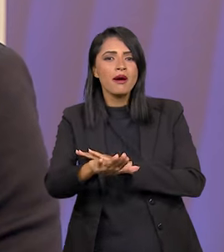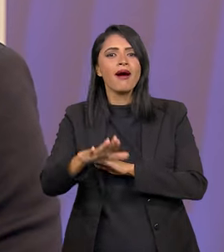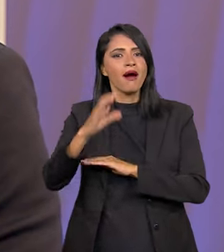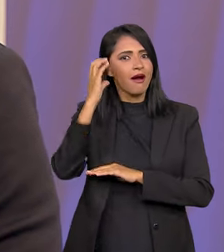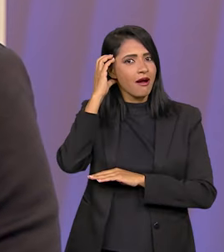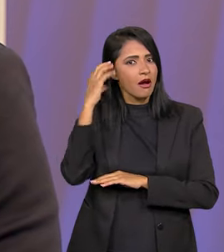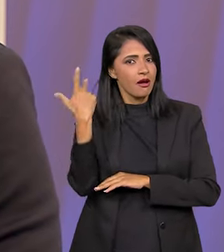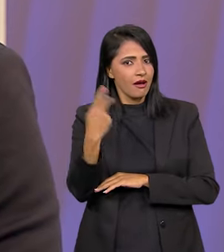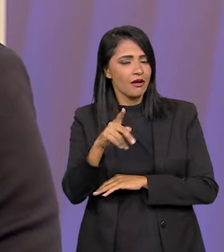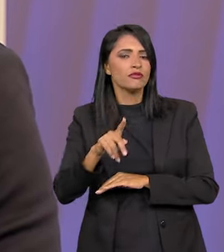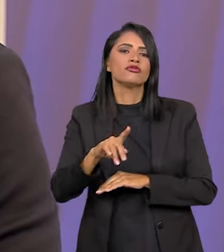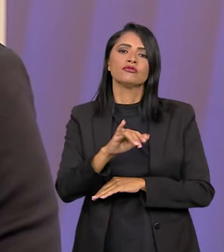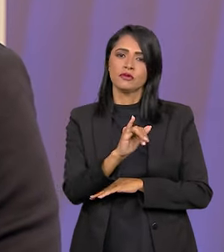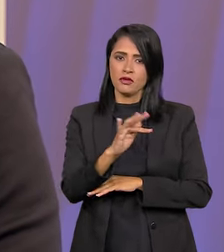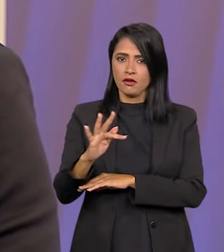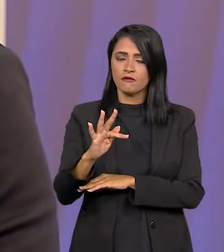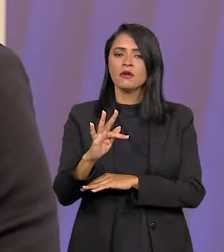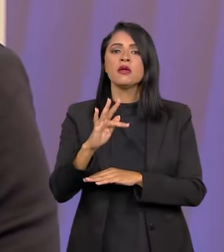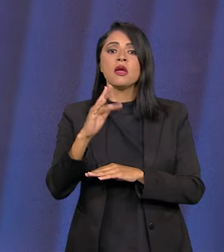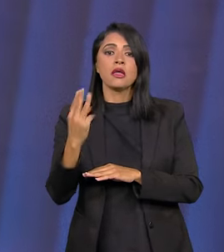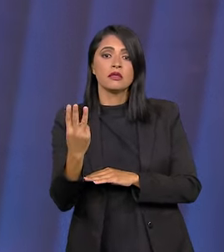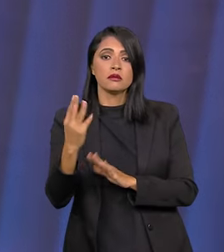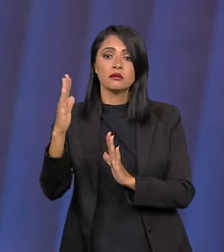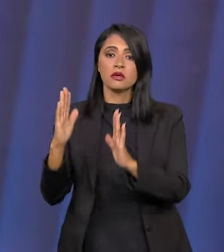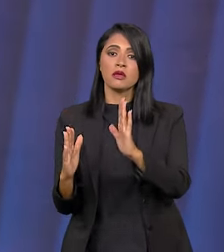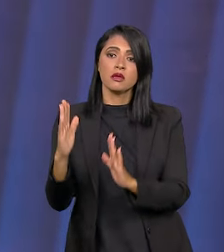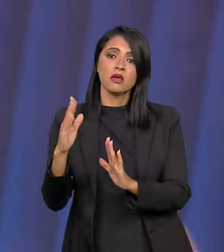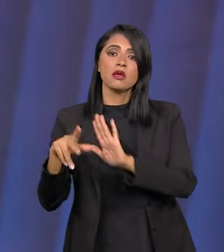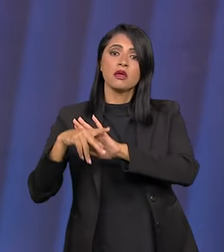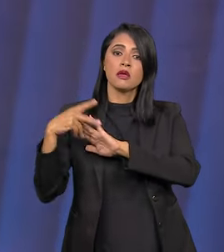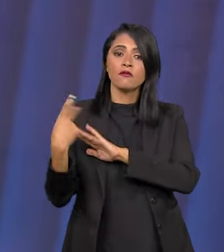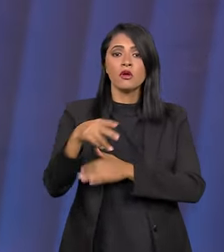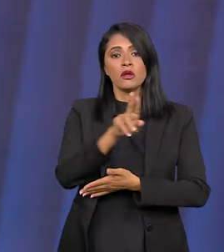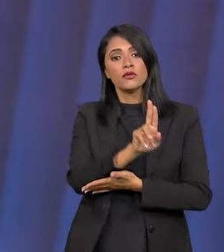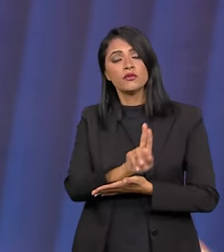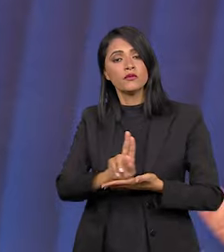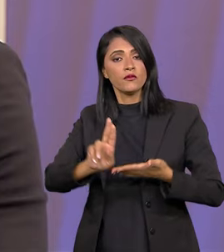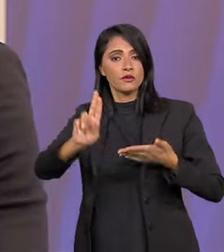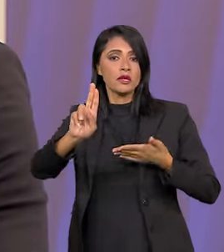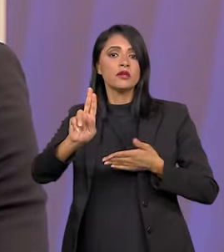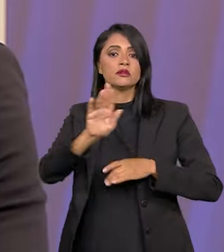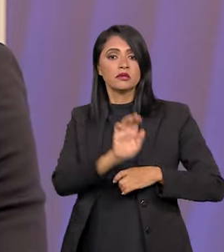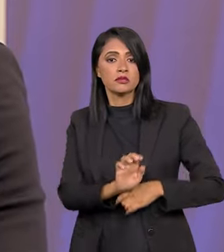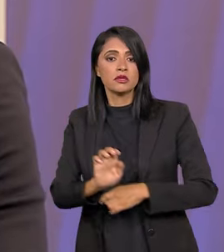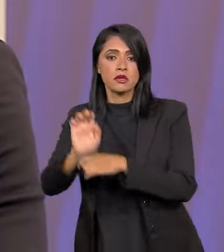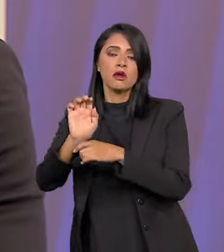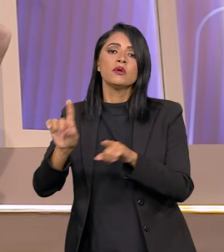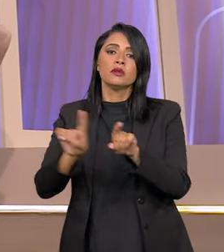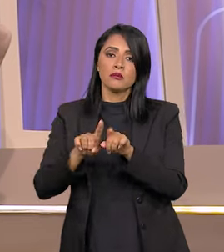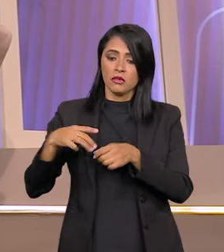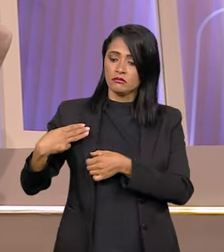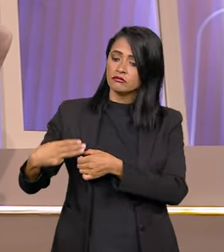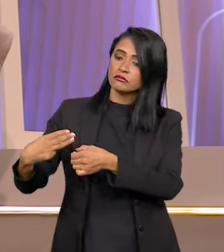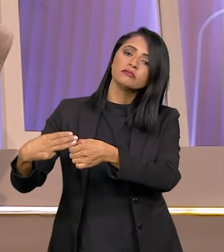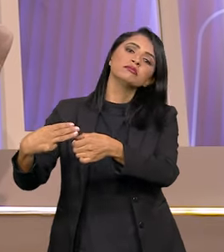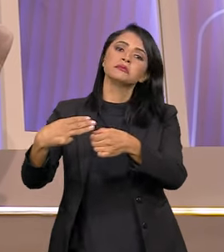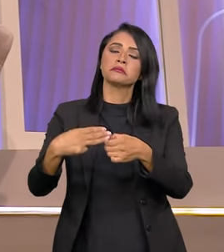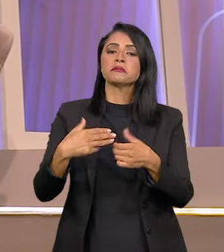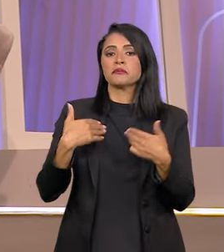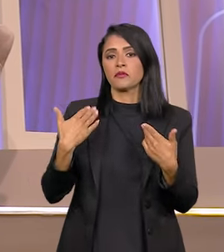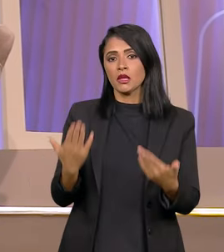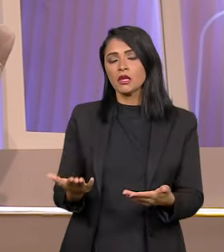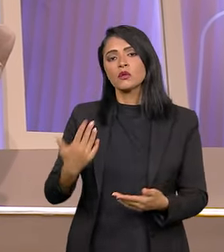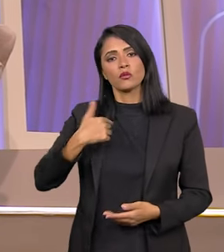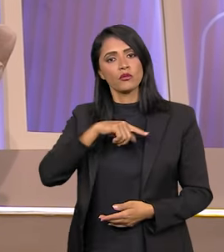parceria voltada só para a rádio, nos institutos federais. E a terceira etapa foi envolvendo as universidades estaduais e